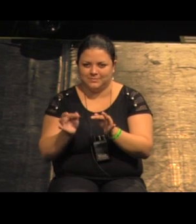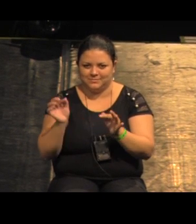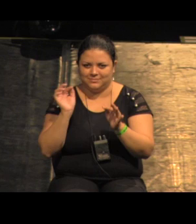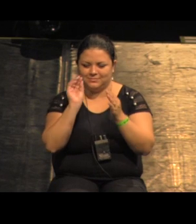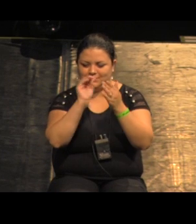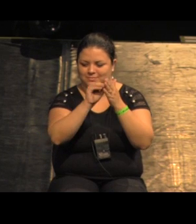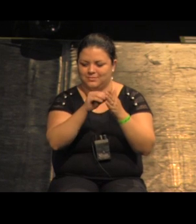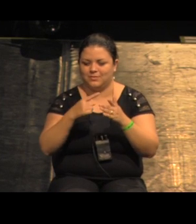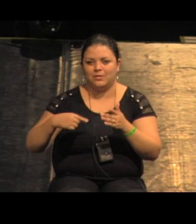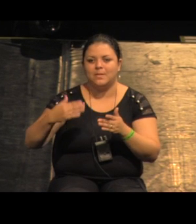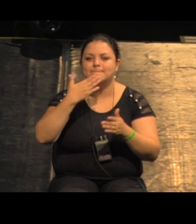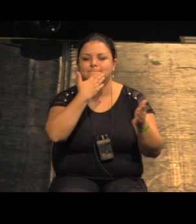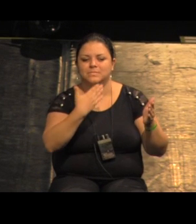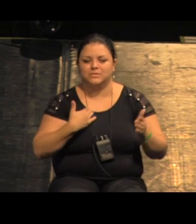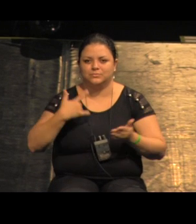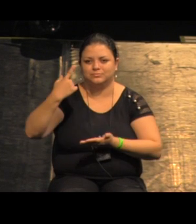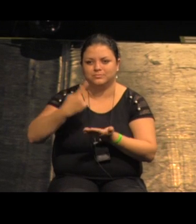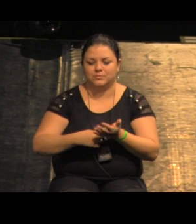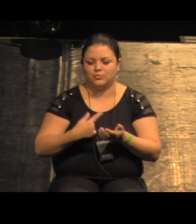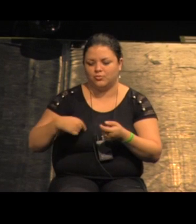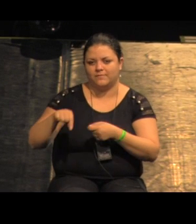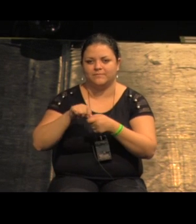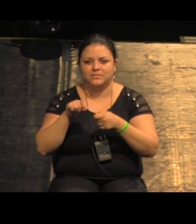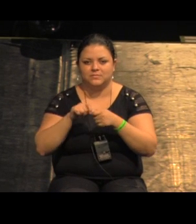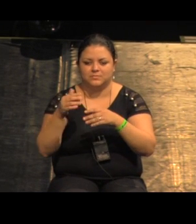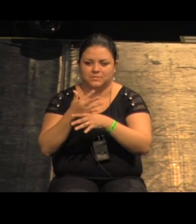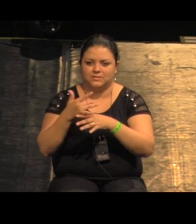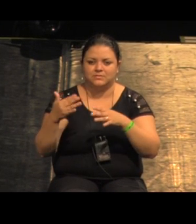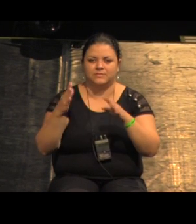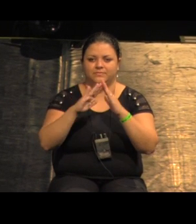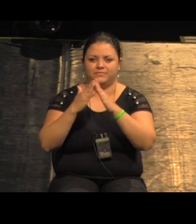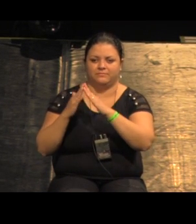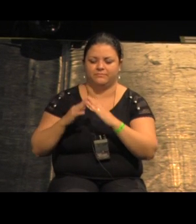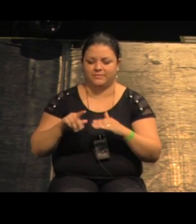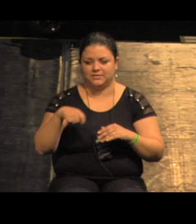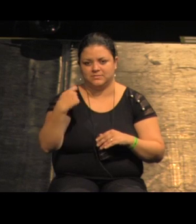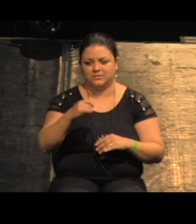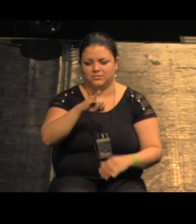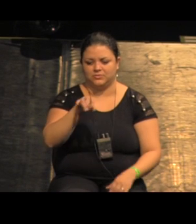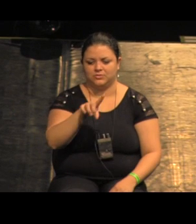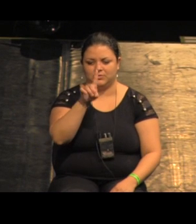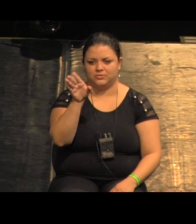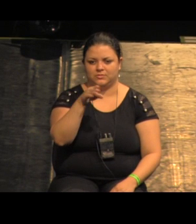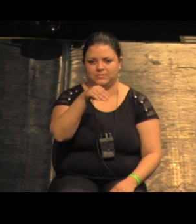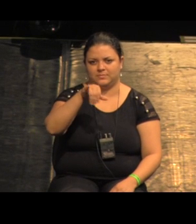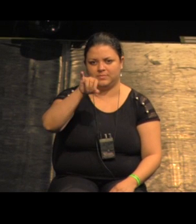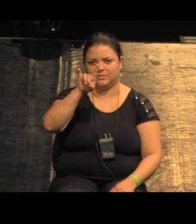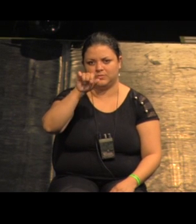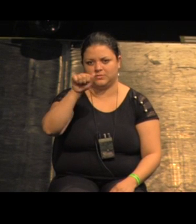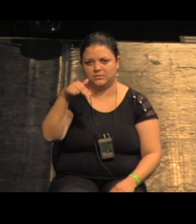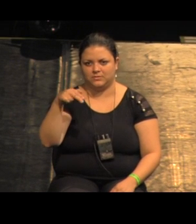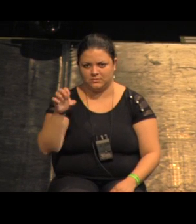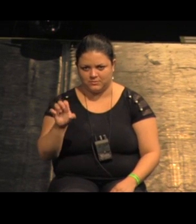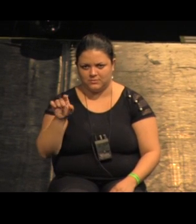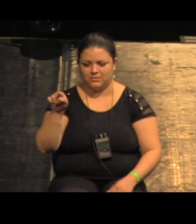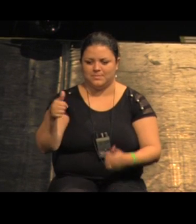gente fazer a reurbanização de uma favela chamada Jardim Lidiane que é numa alça da Marginal